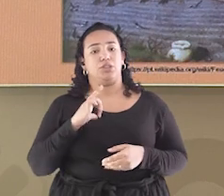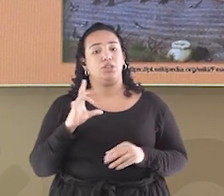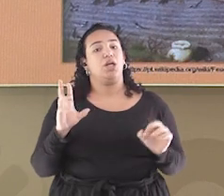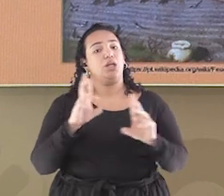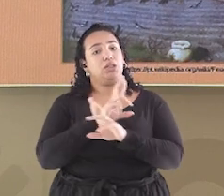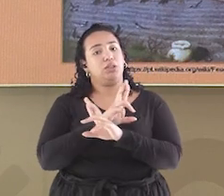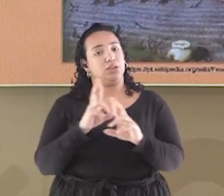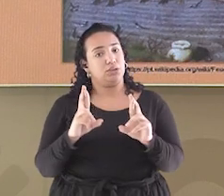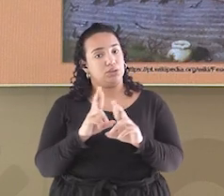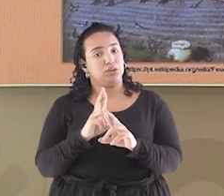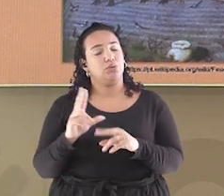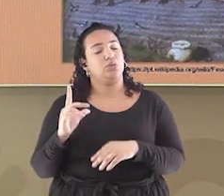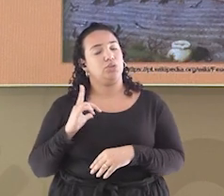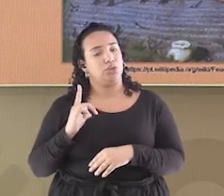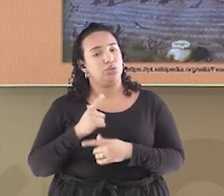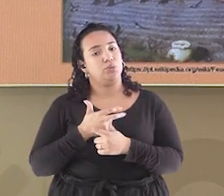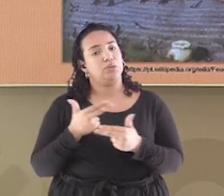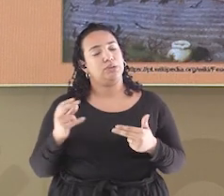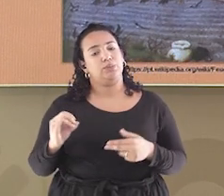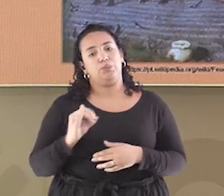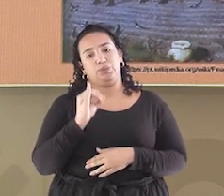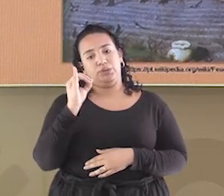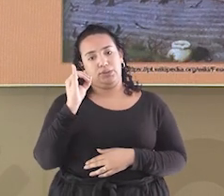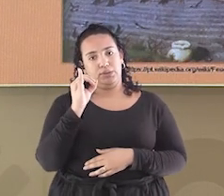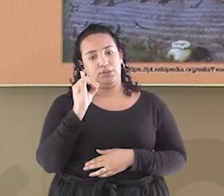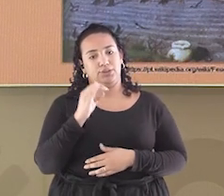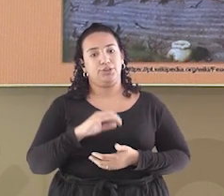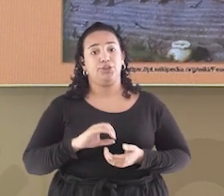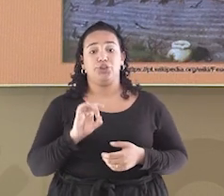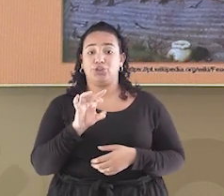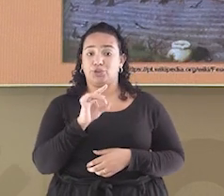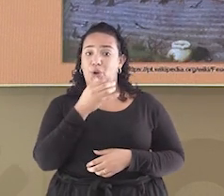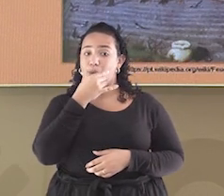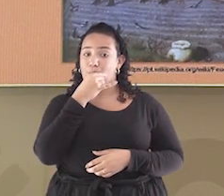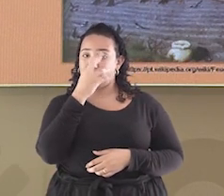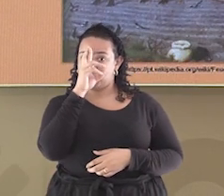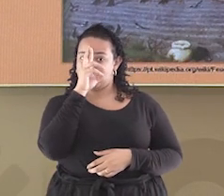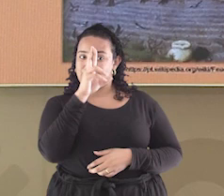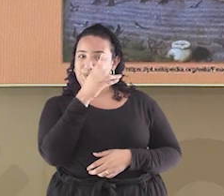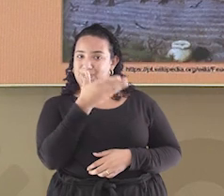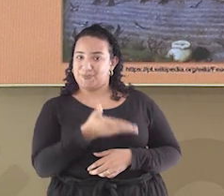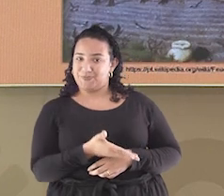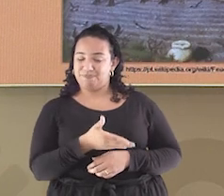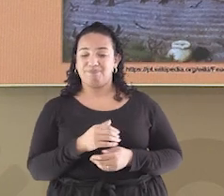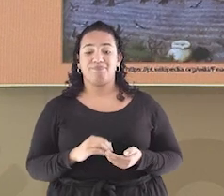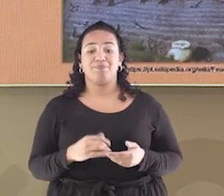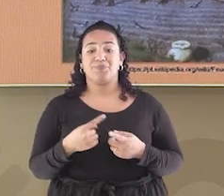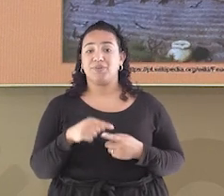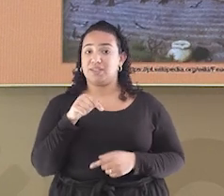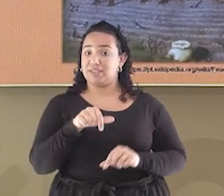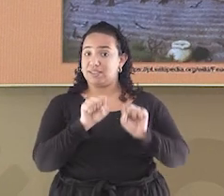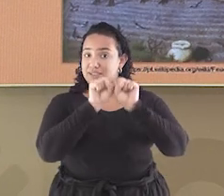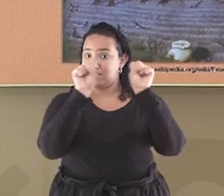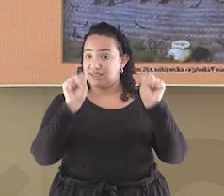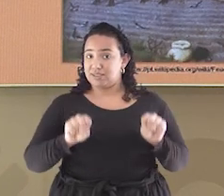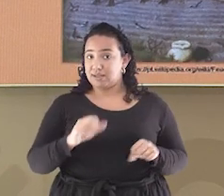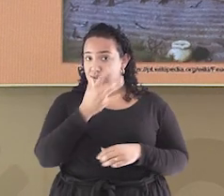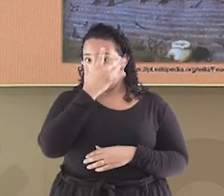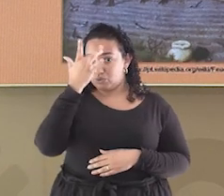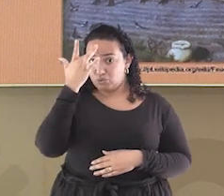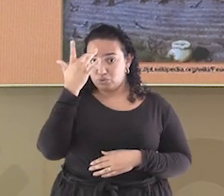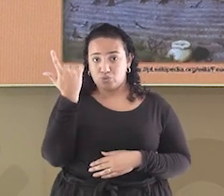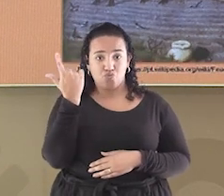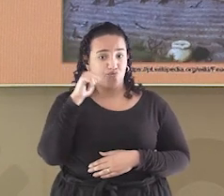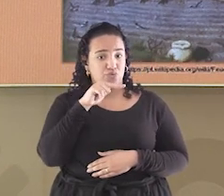vantagens e privilégios para o detentor das terras. Porque nesse sistema, as pessoas não possuíam mobilidade